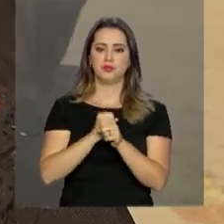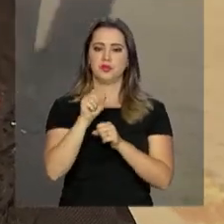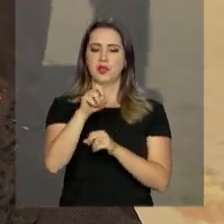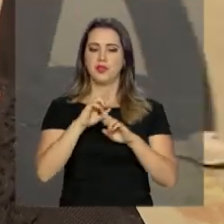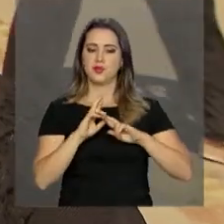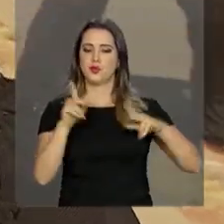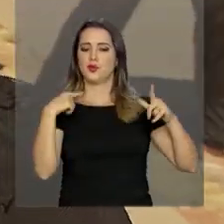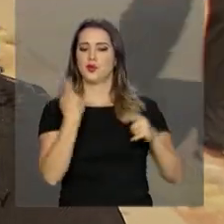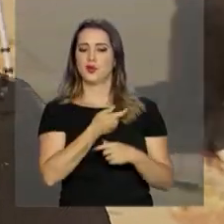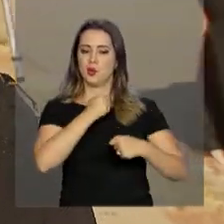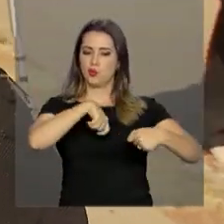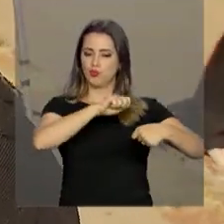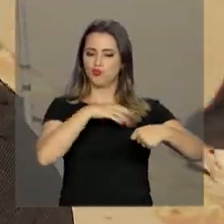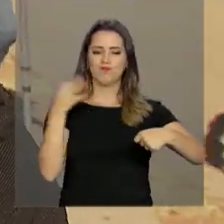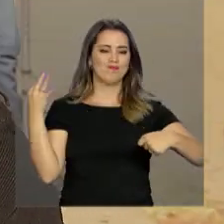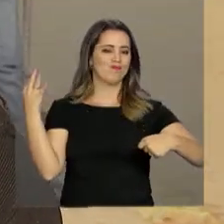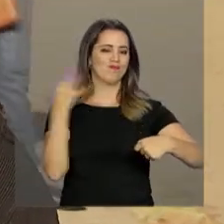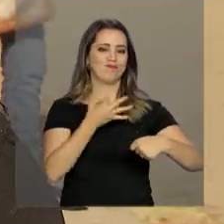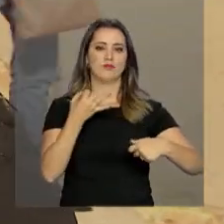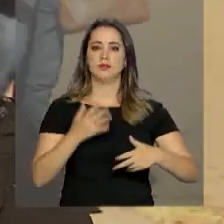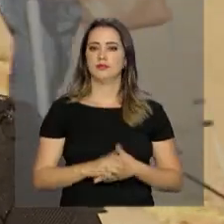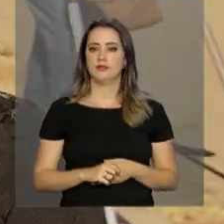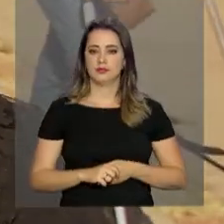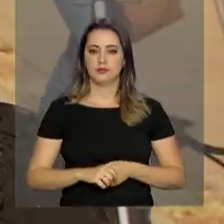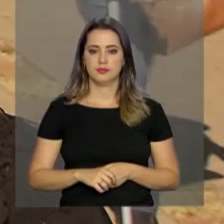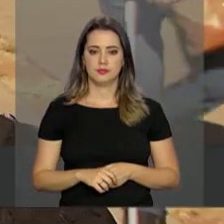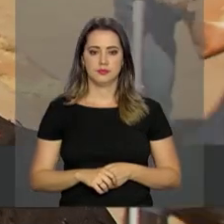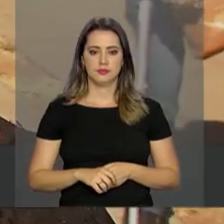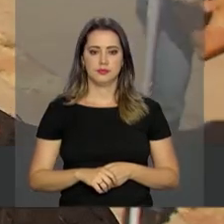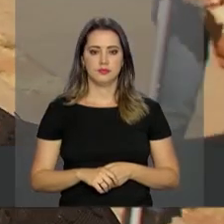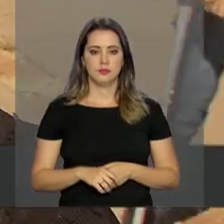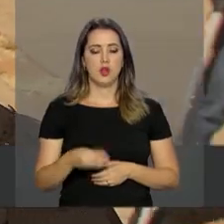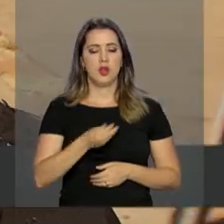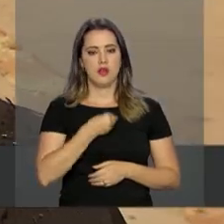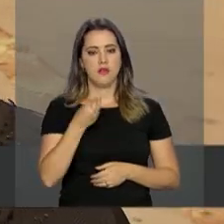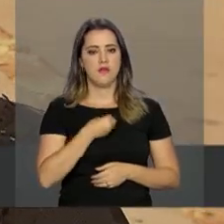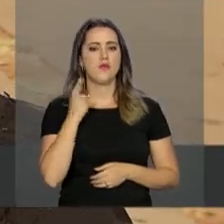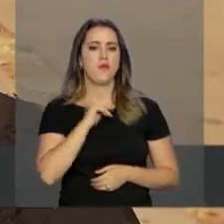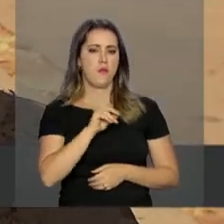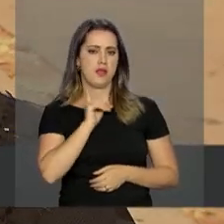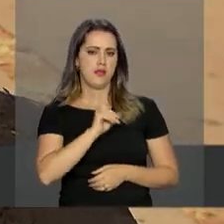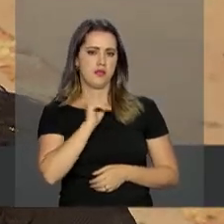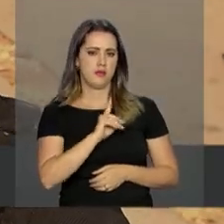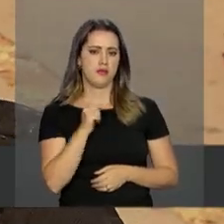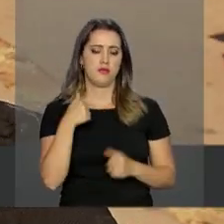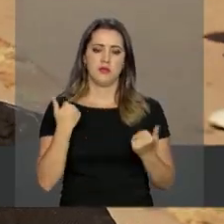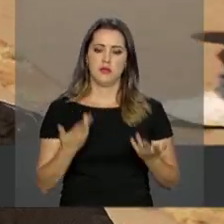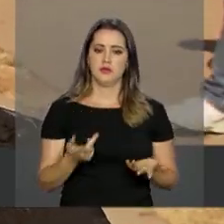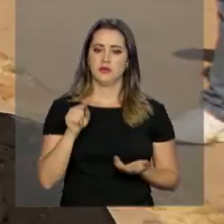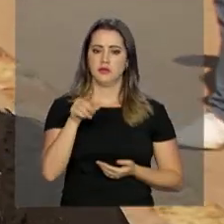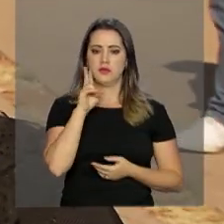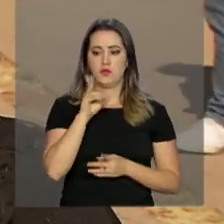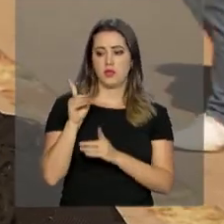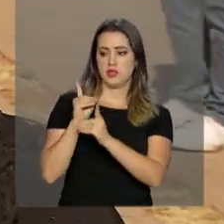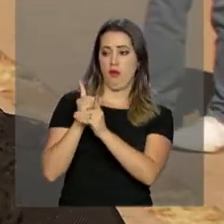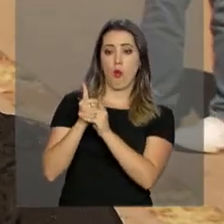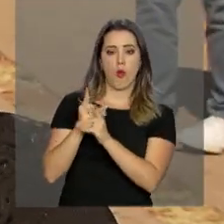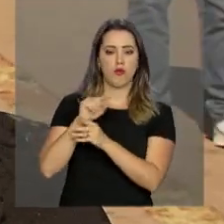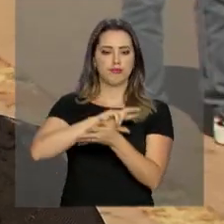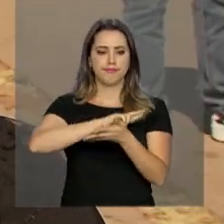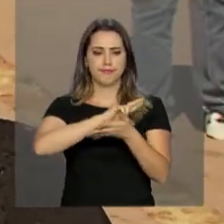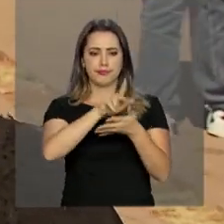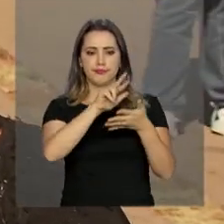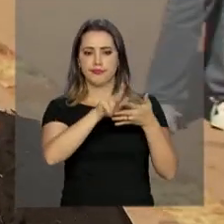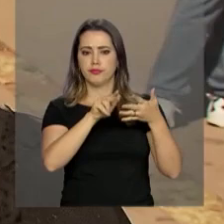fazem nossa culinária ser tão bem avaliada. Eu moro em Belo Horizonte, né, que é a gastronomia de Minas. Então, assim, você encontra várias